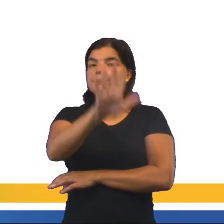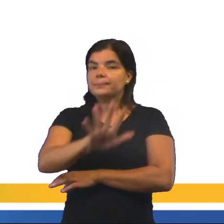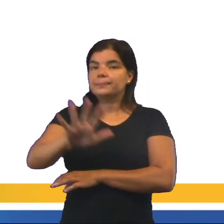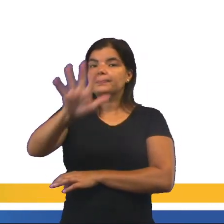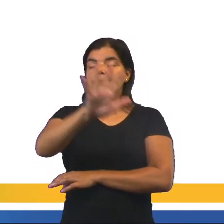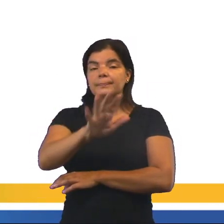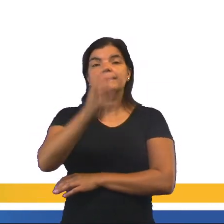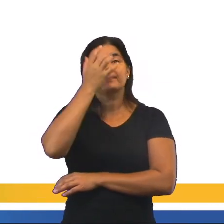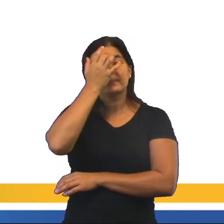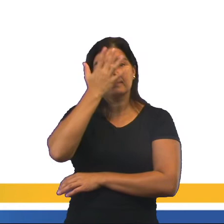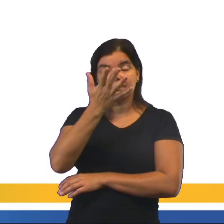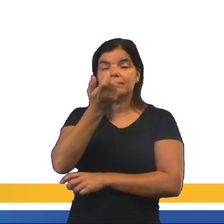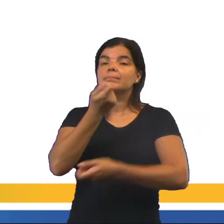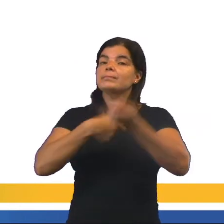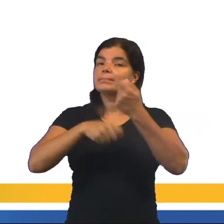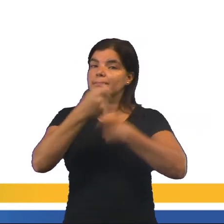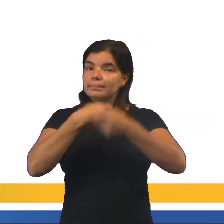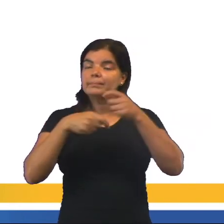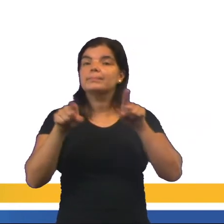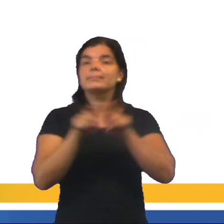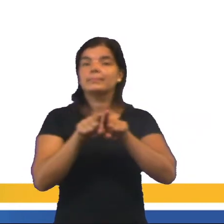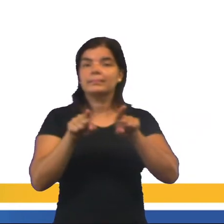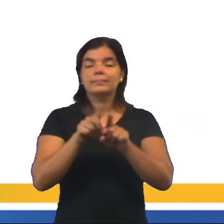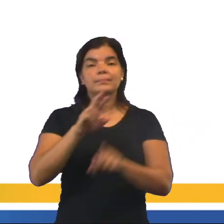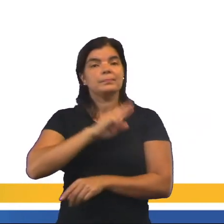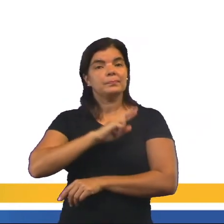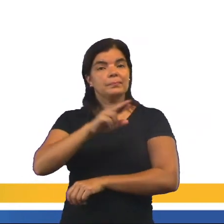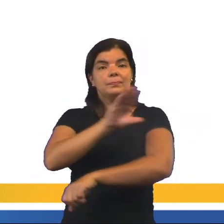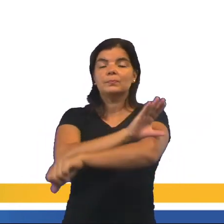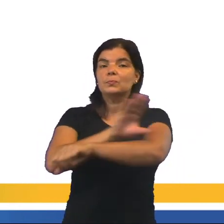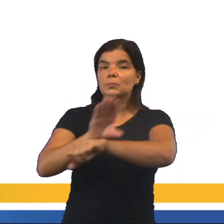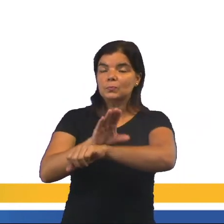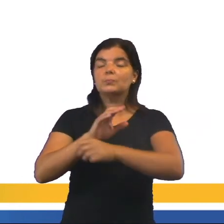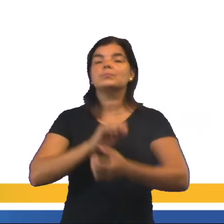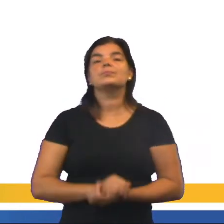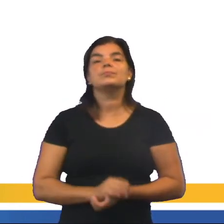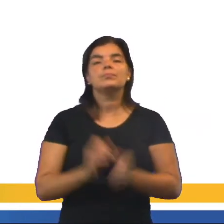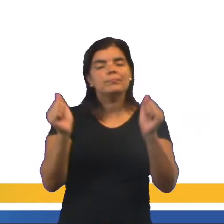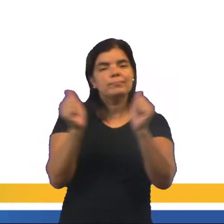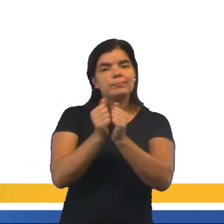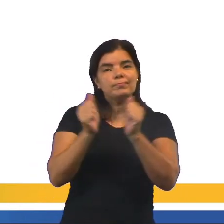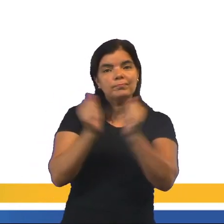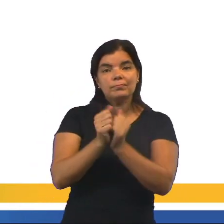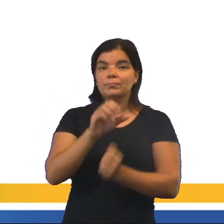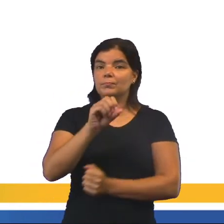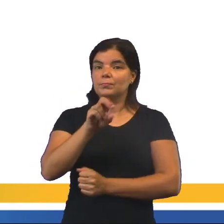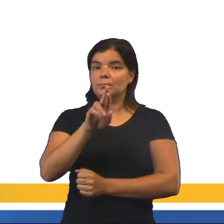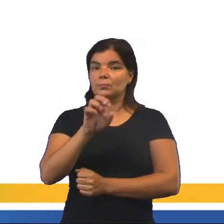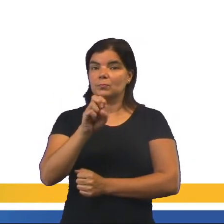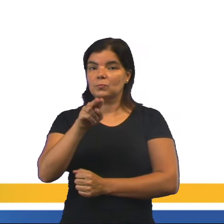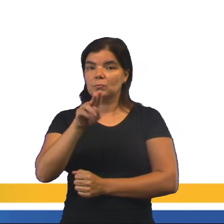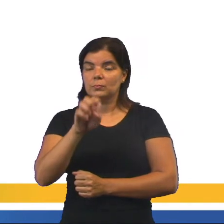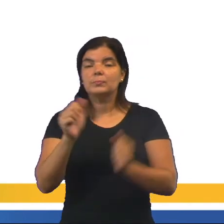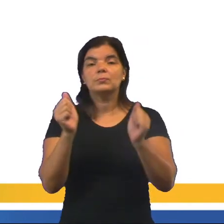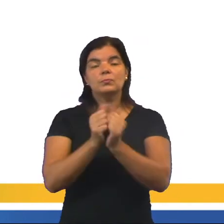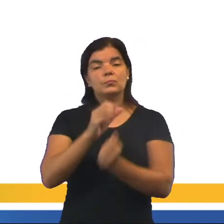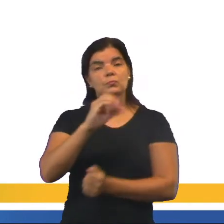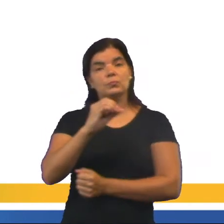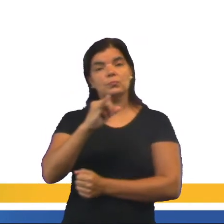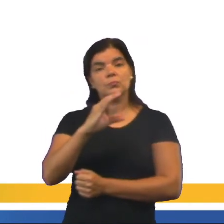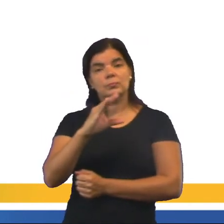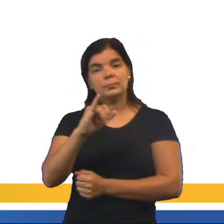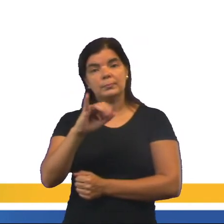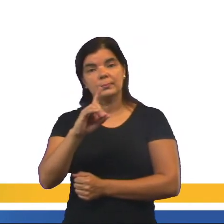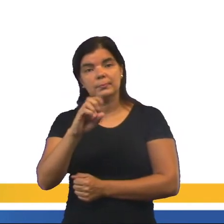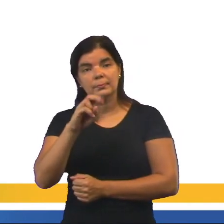isso facilitava a economia deles. A religião e a cultura, que era a junção do Oriente com o Ocidente, por conta que o